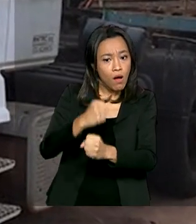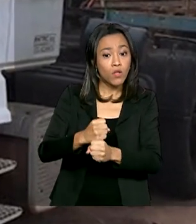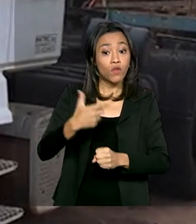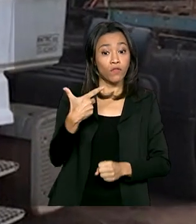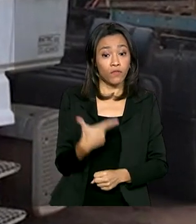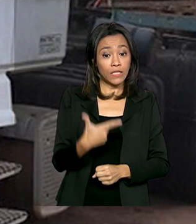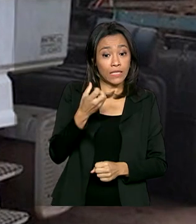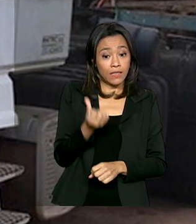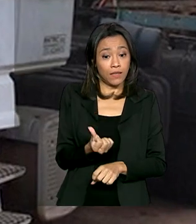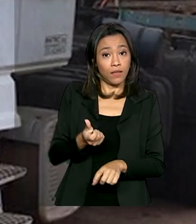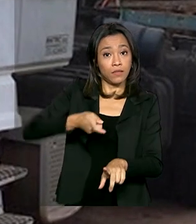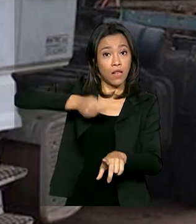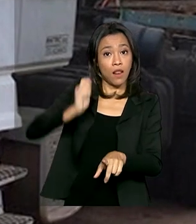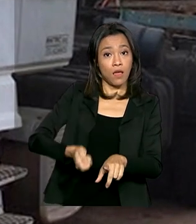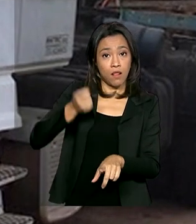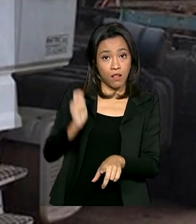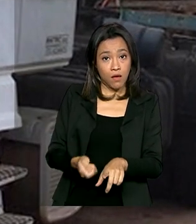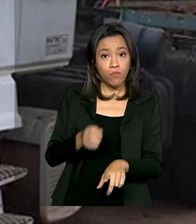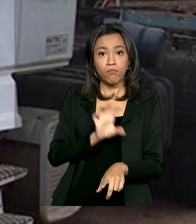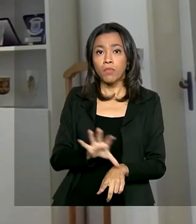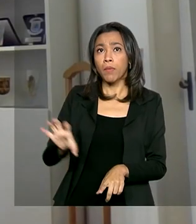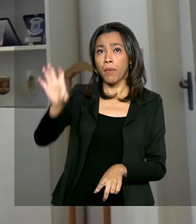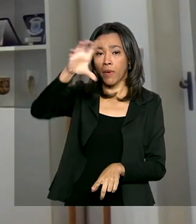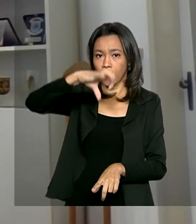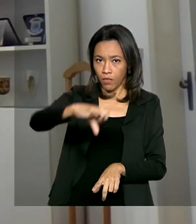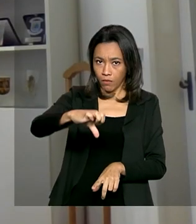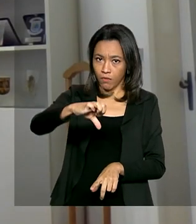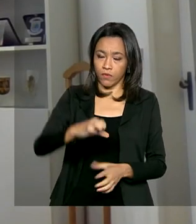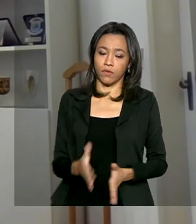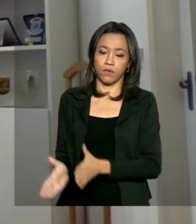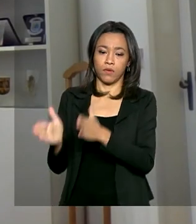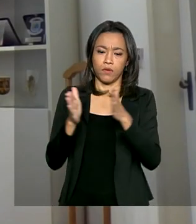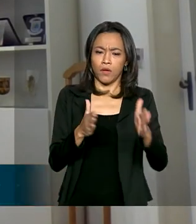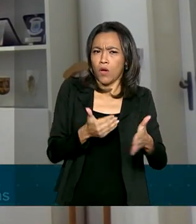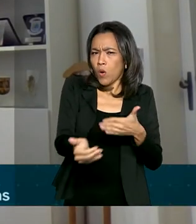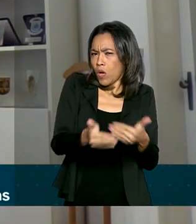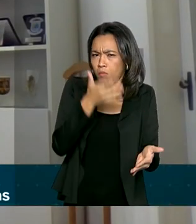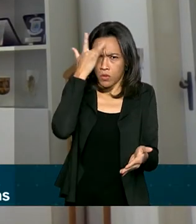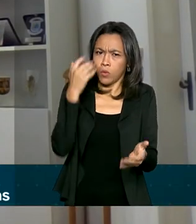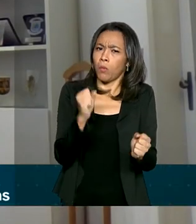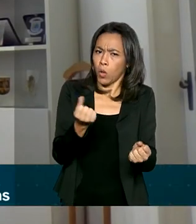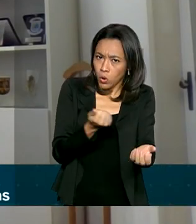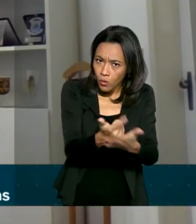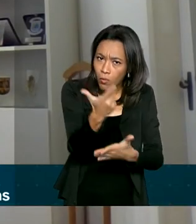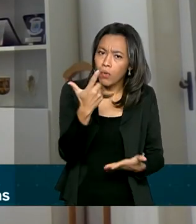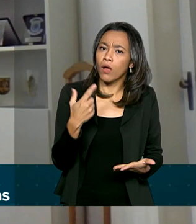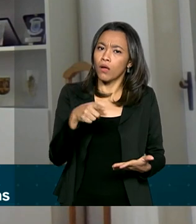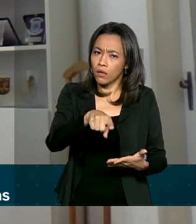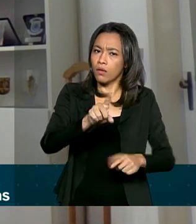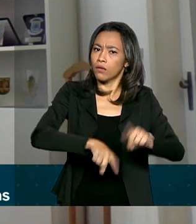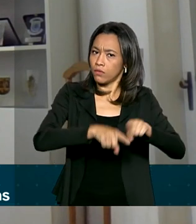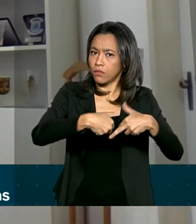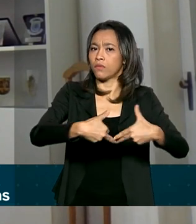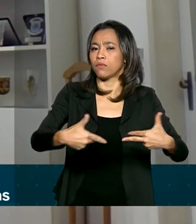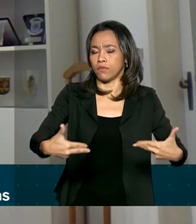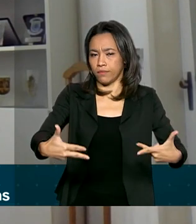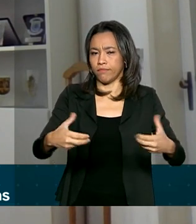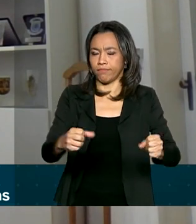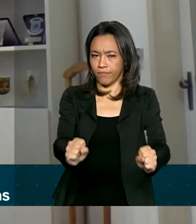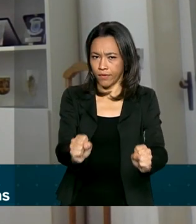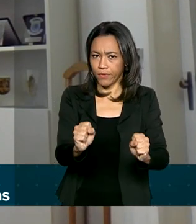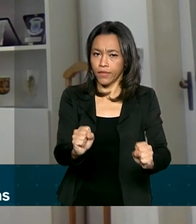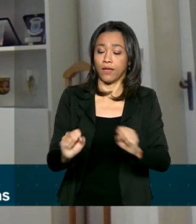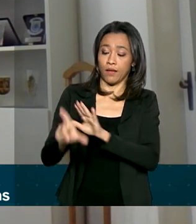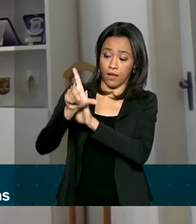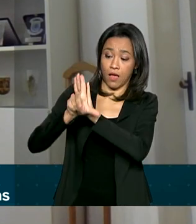leilões realizados em nove estados. Qualquer cidadão pode comprar, pode adquirir um bem e a